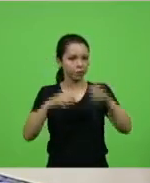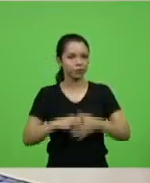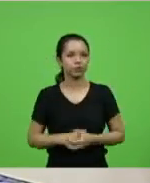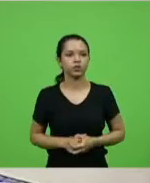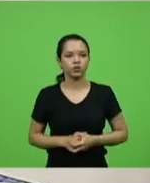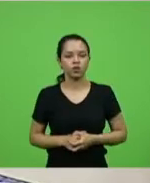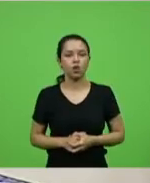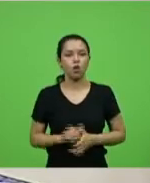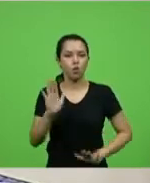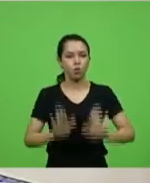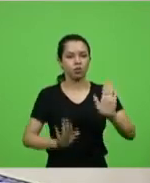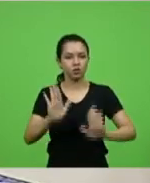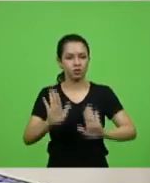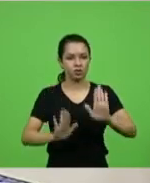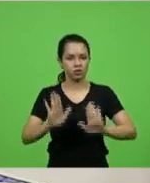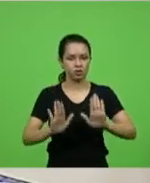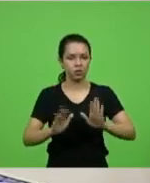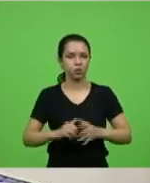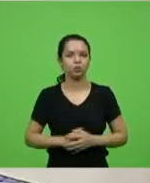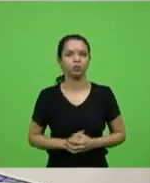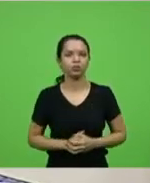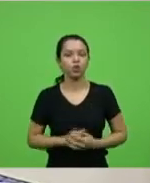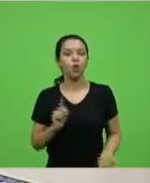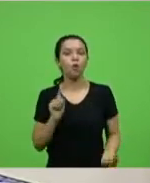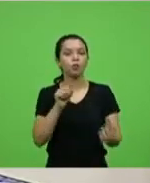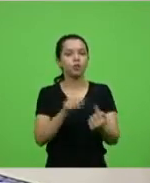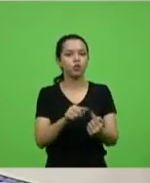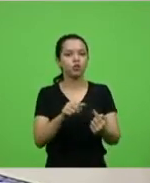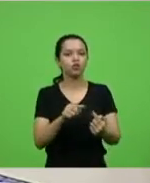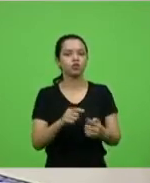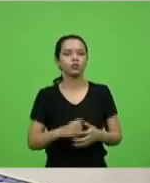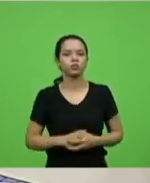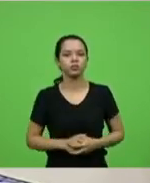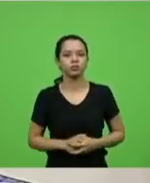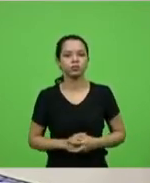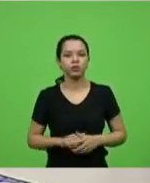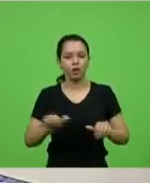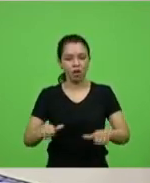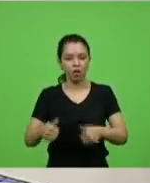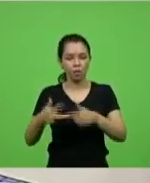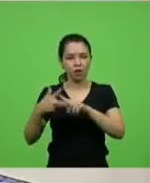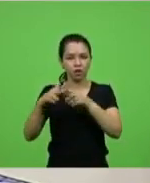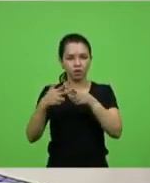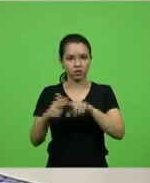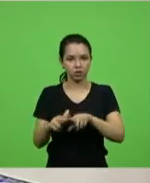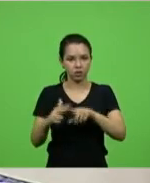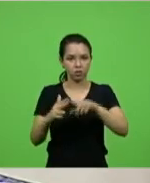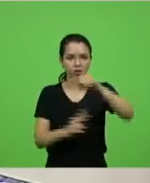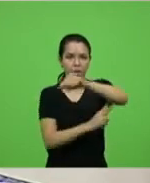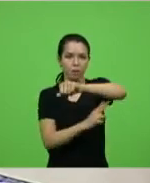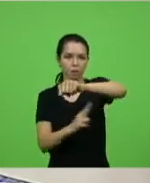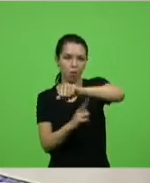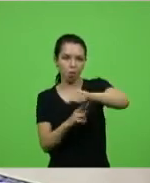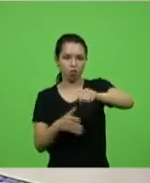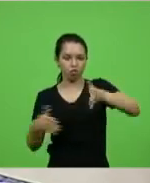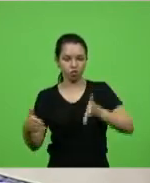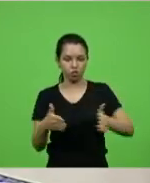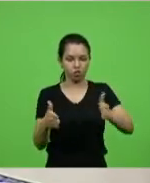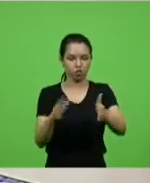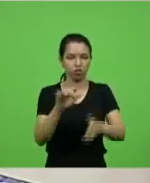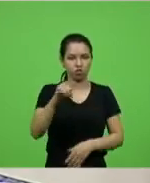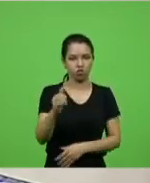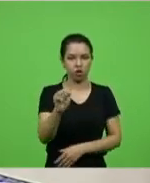licitatório que tem como objetivo a recuperação da ponte do rio Jacutinga na